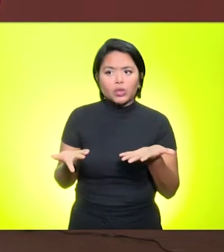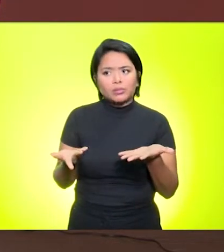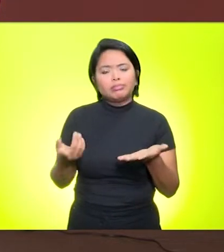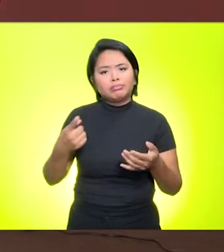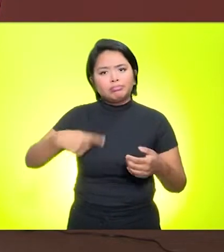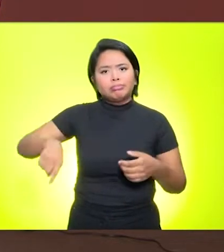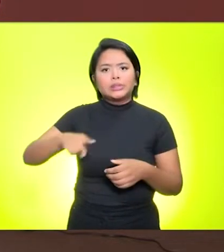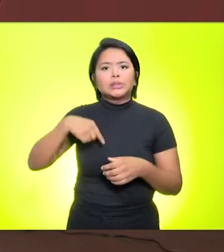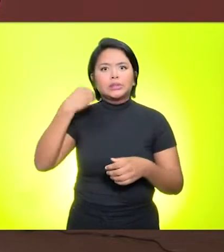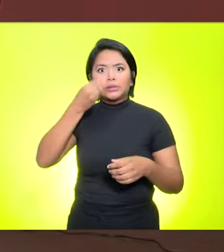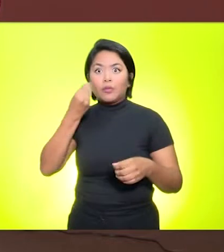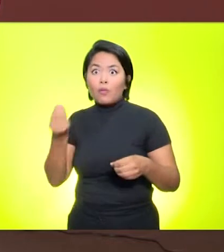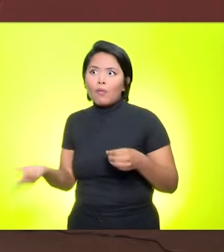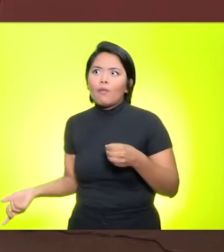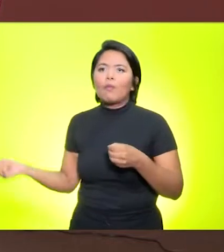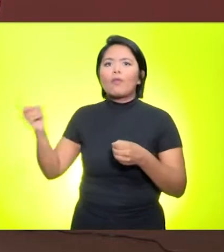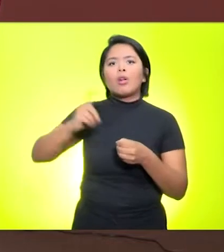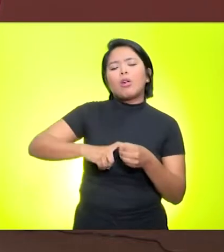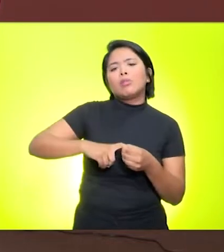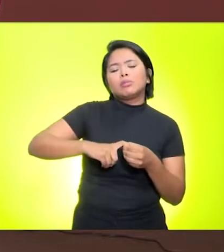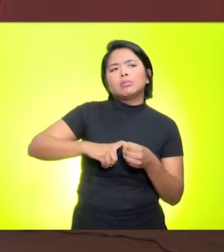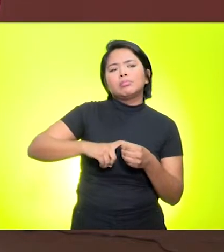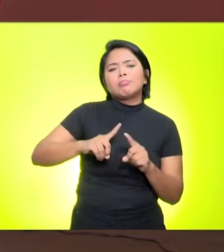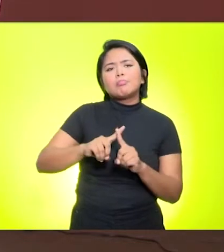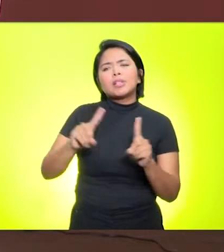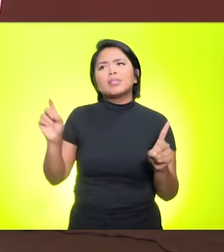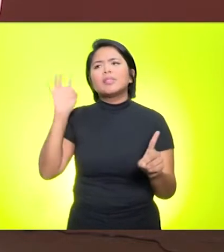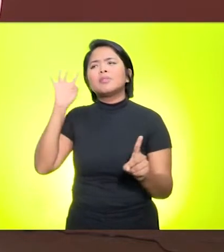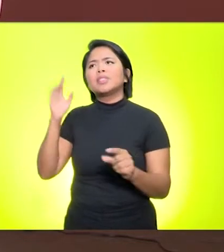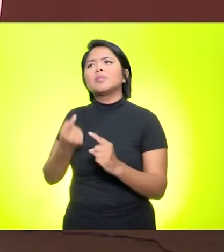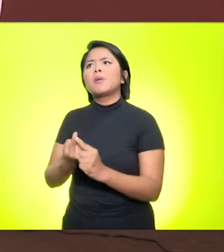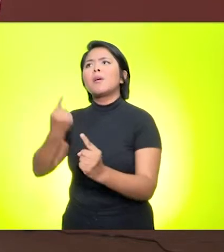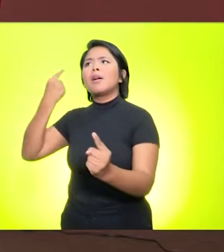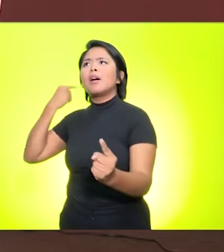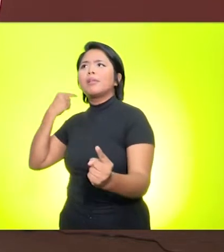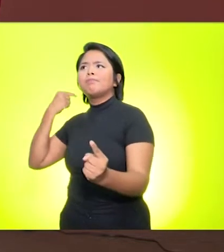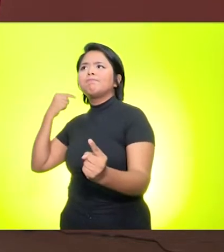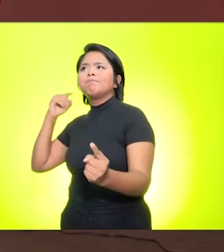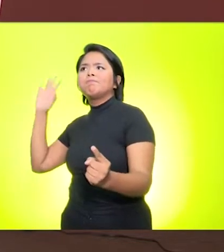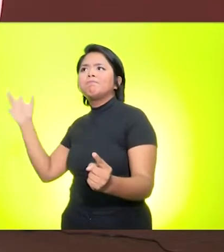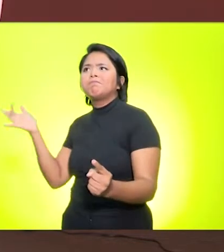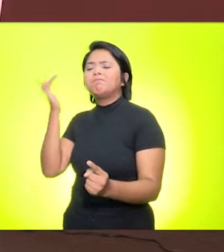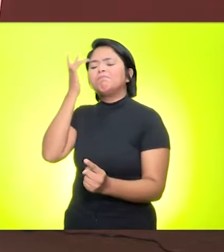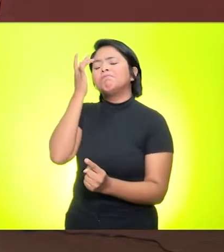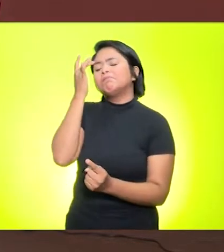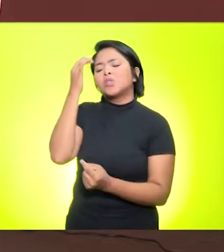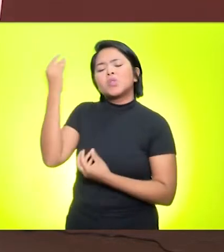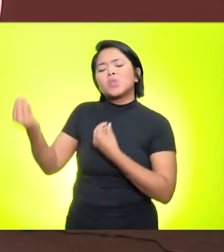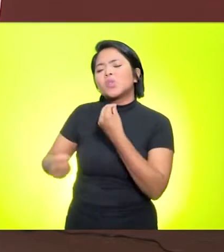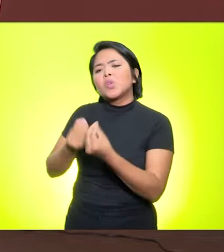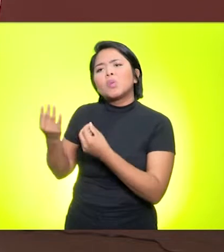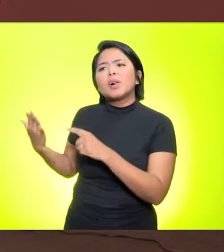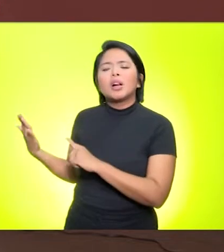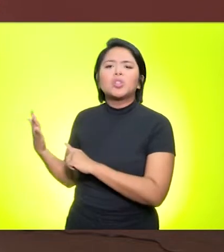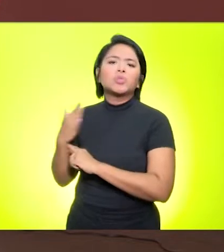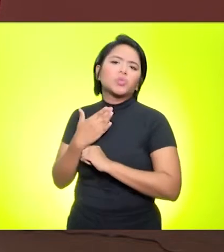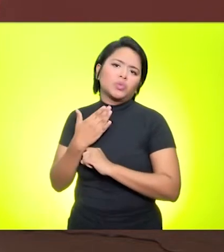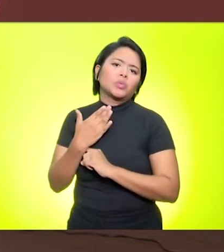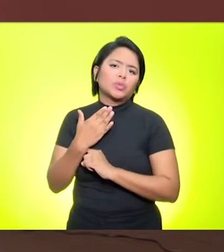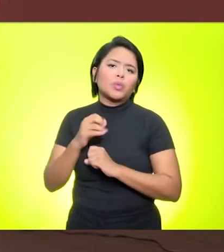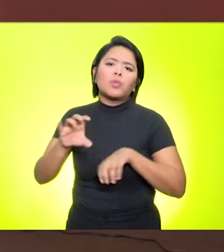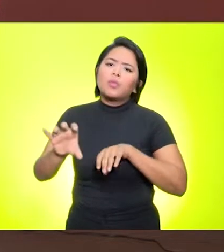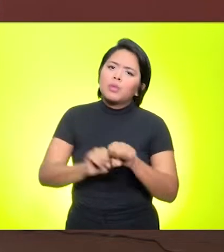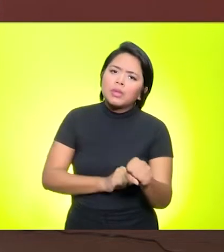de retomada. E aí, o que fica de contribuição de toda essa revolução, de todas essas formações, essas